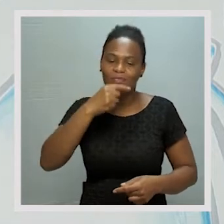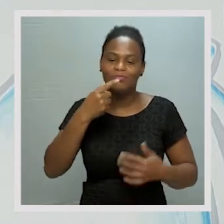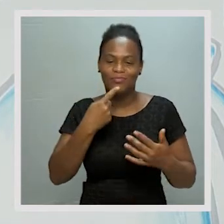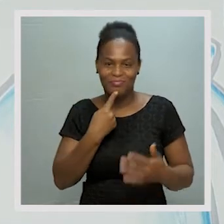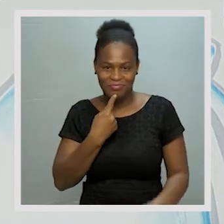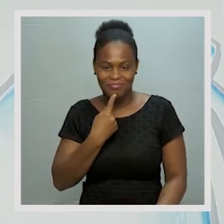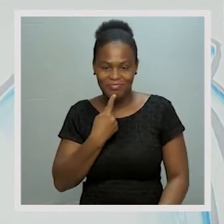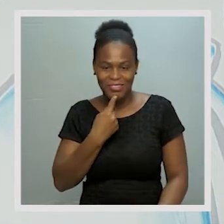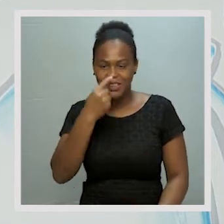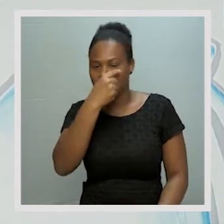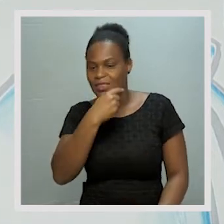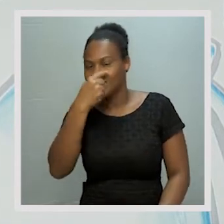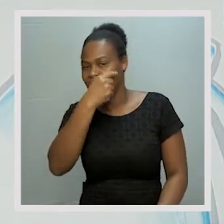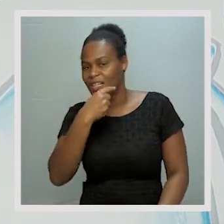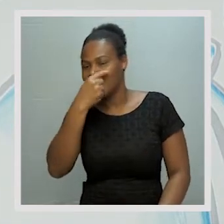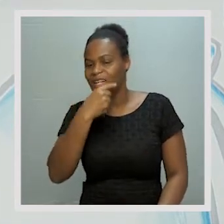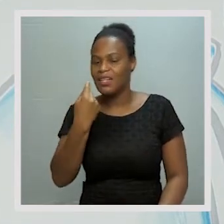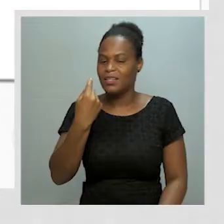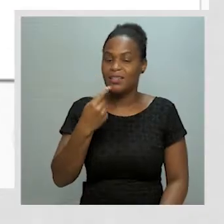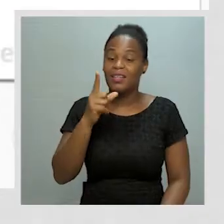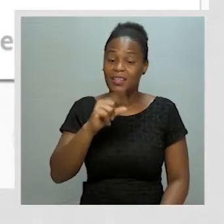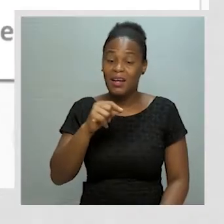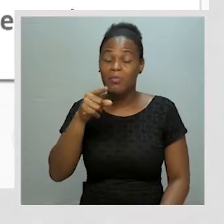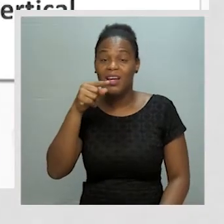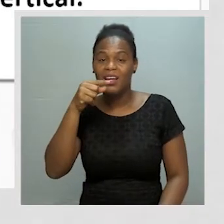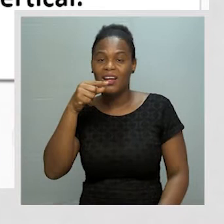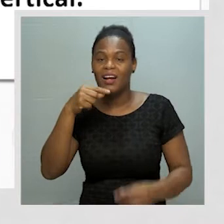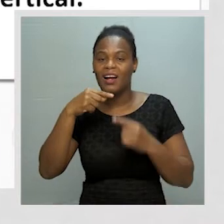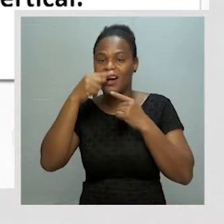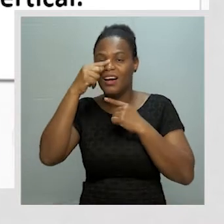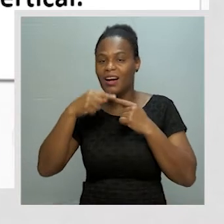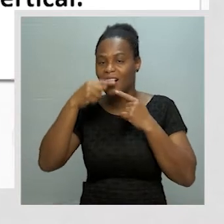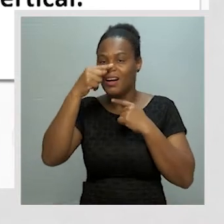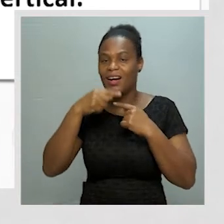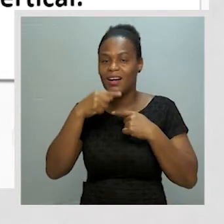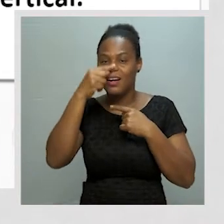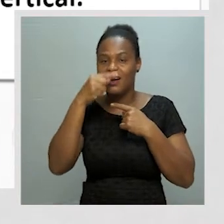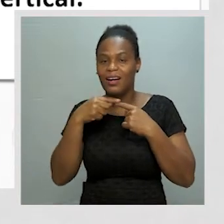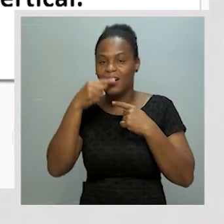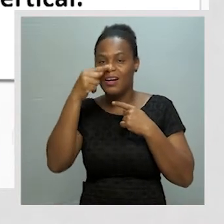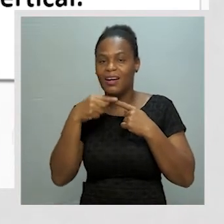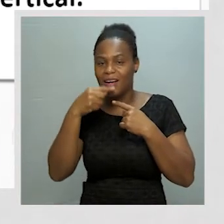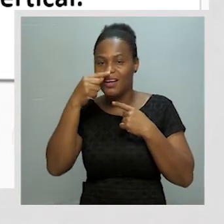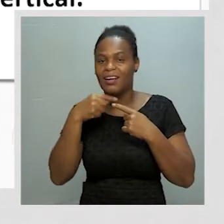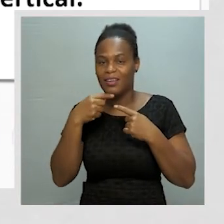Podem ver esse movimento. E do outro lado, devemos fazer escovar os dentes na vertical.